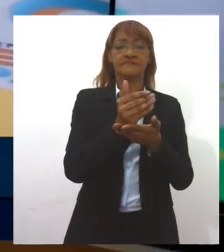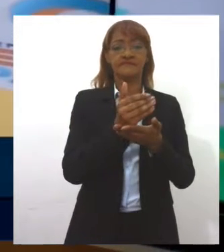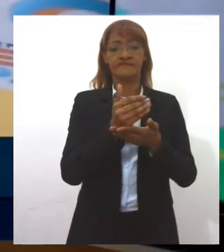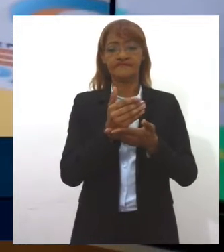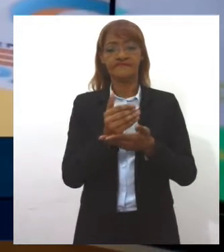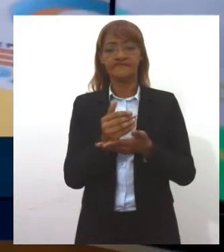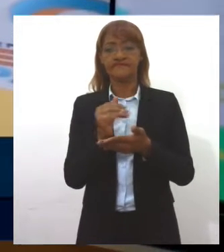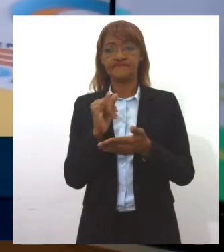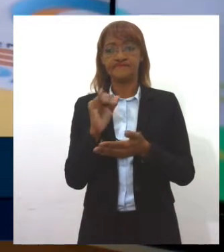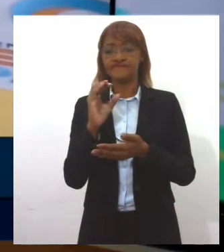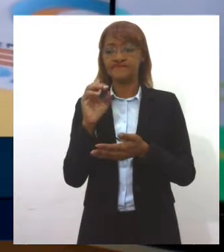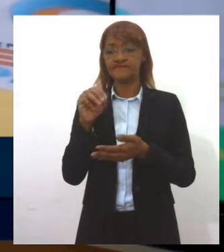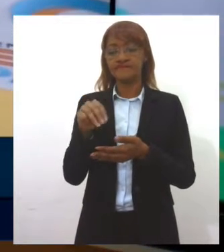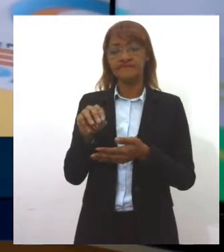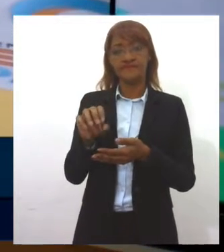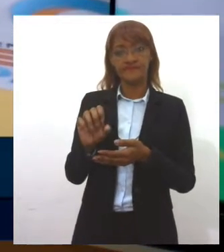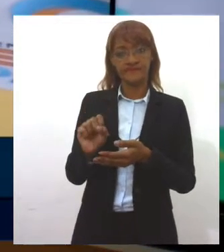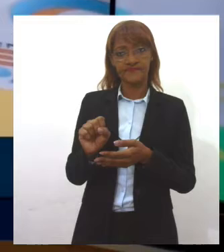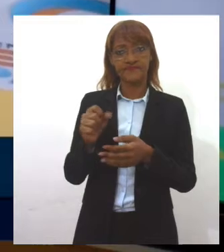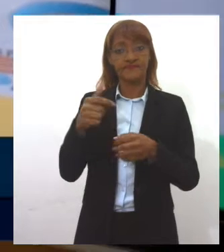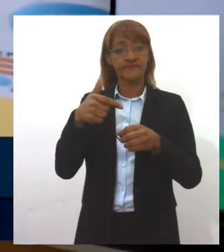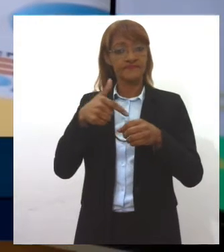ICMS da gasolina,